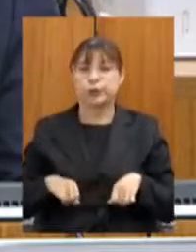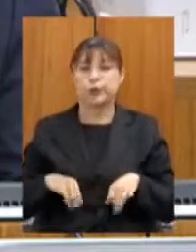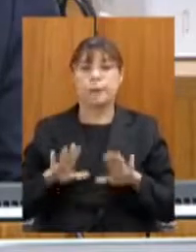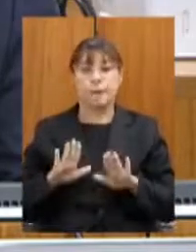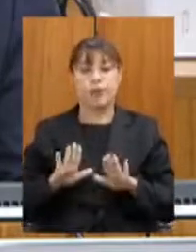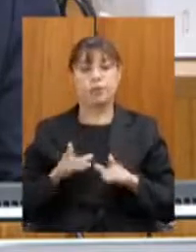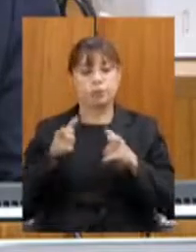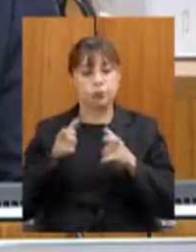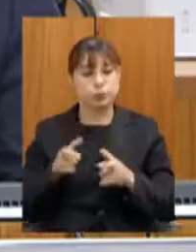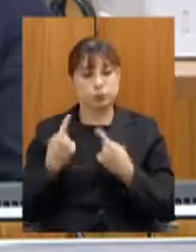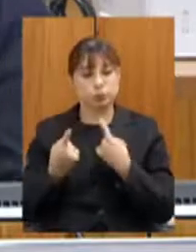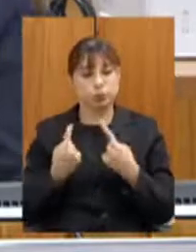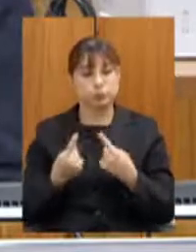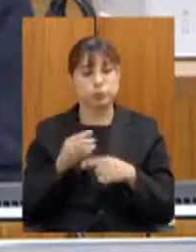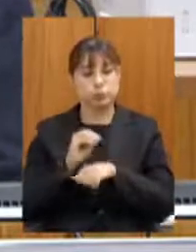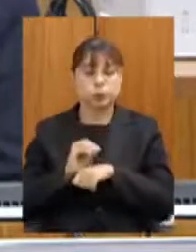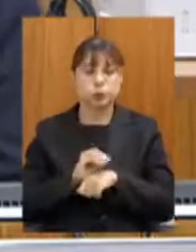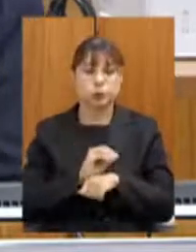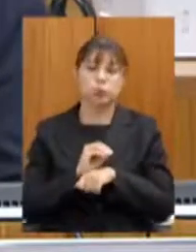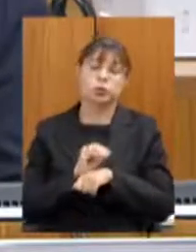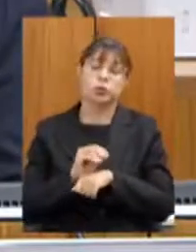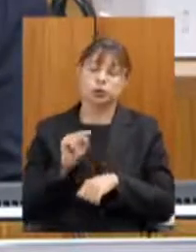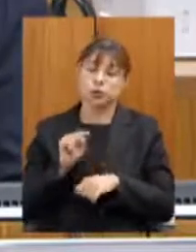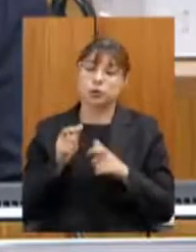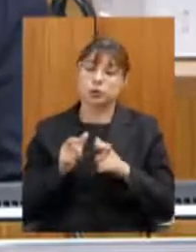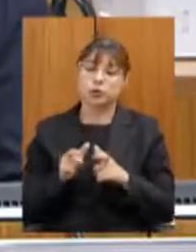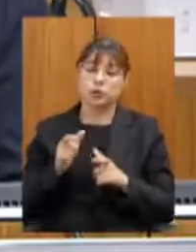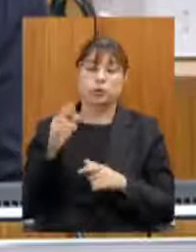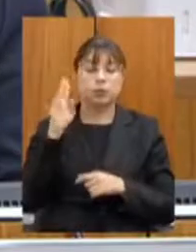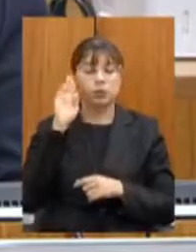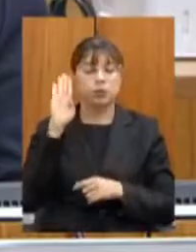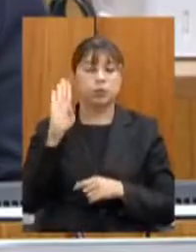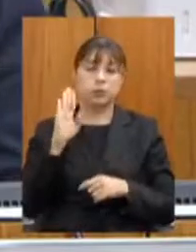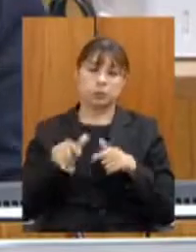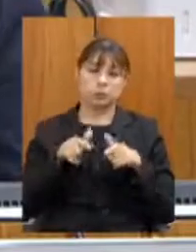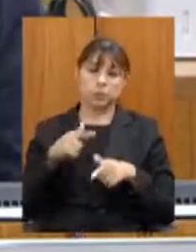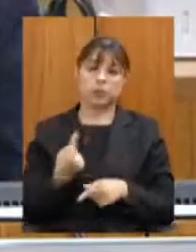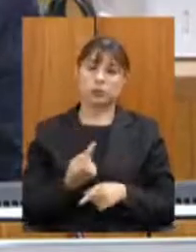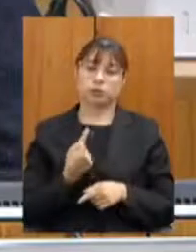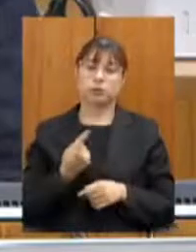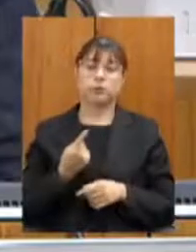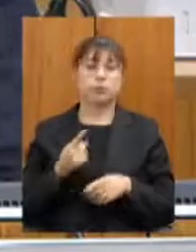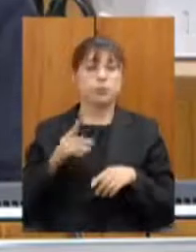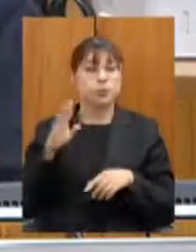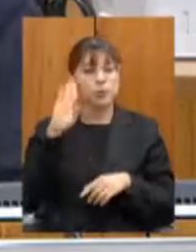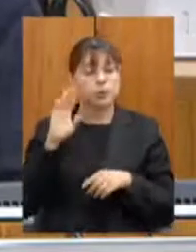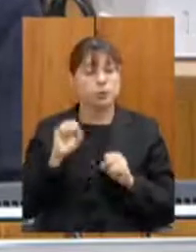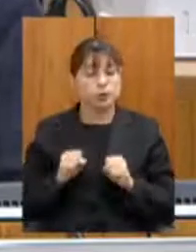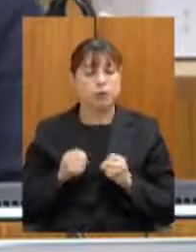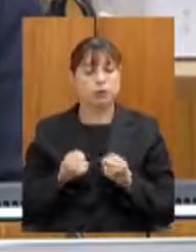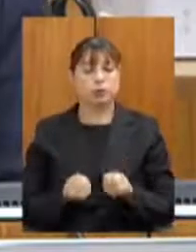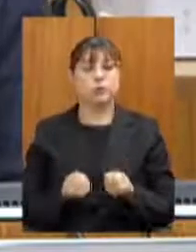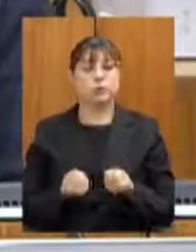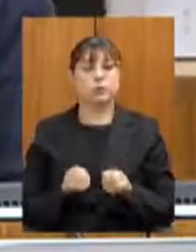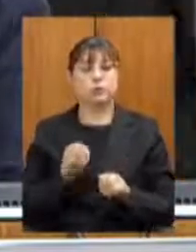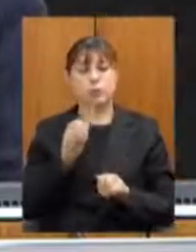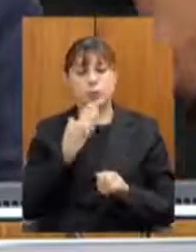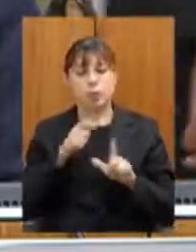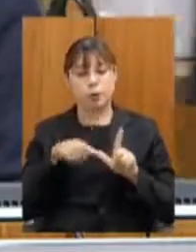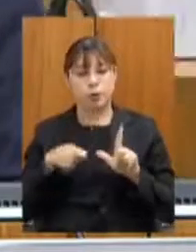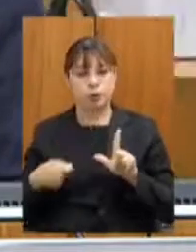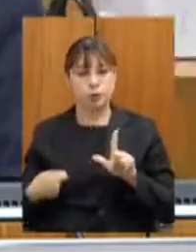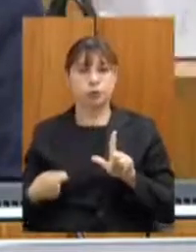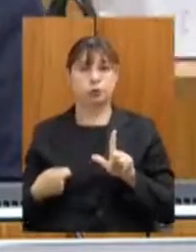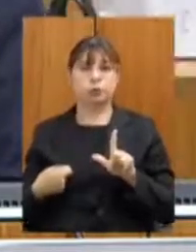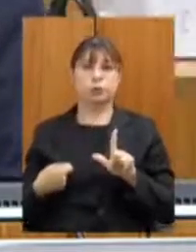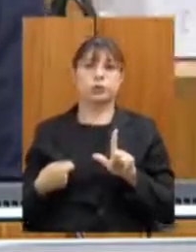que cuidam. Eu acho que essa é a nossa principal missão. Além de, obviamente, garantir uma boa logística para o